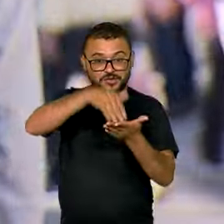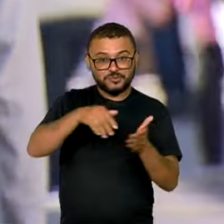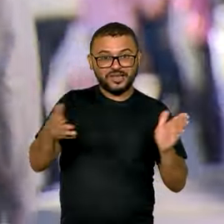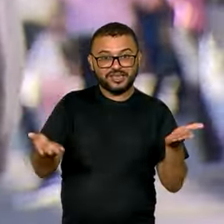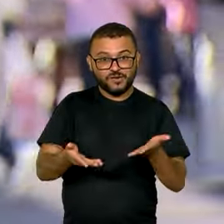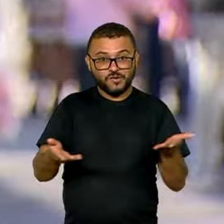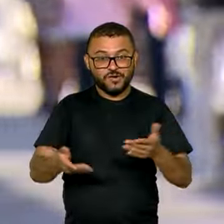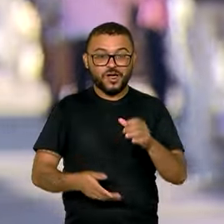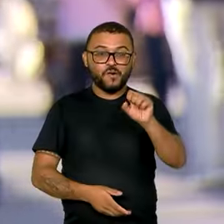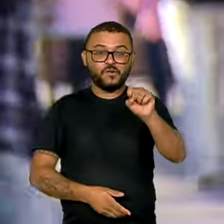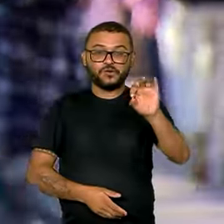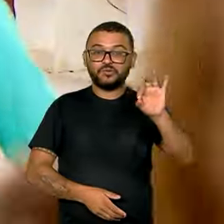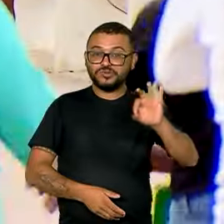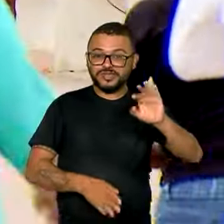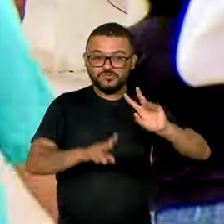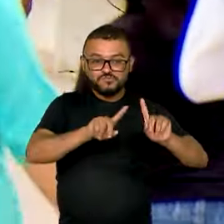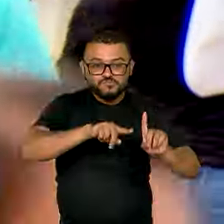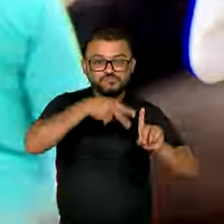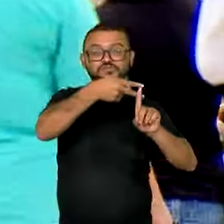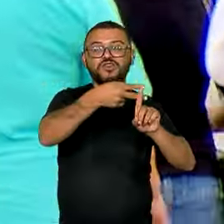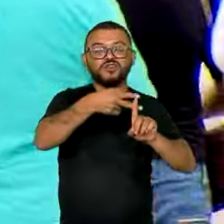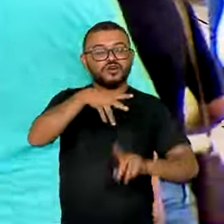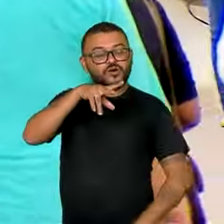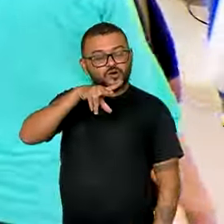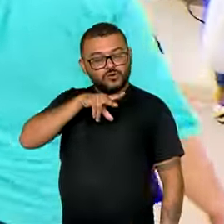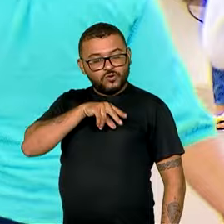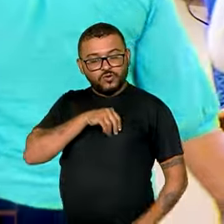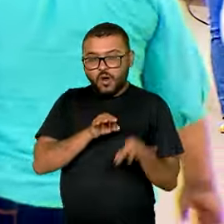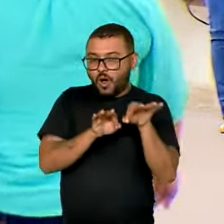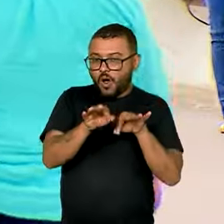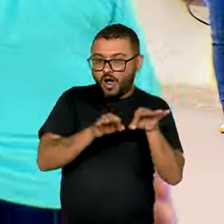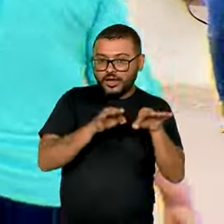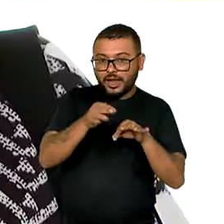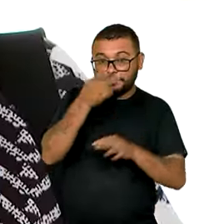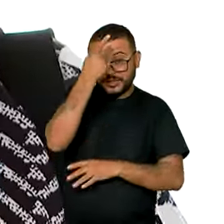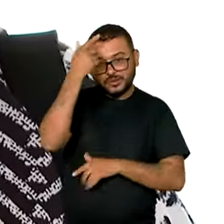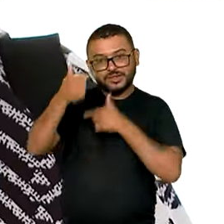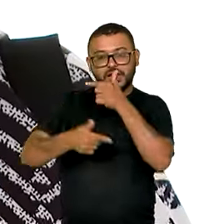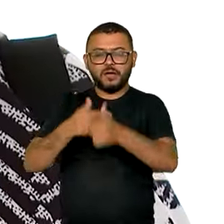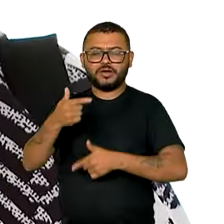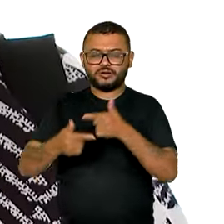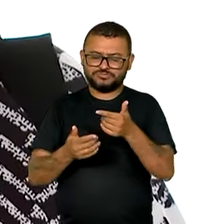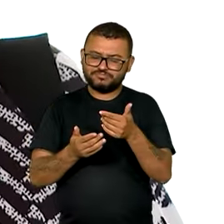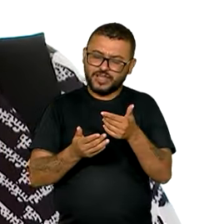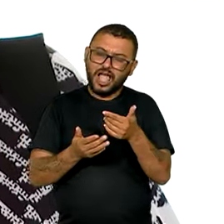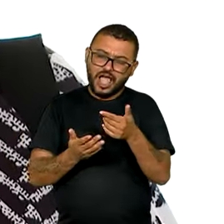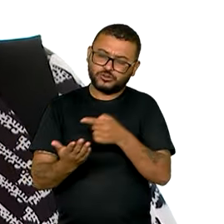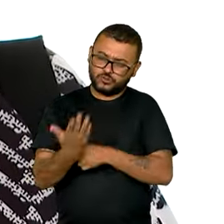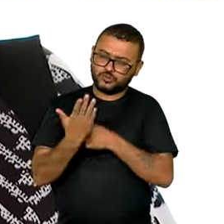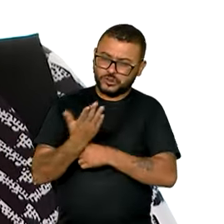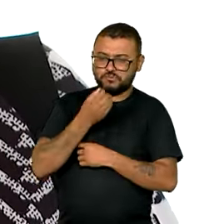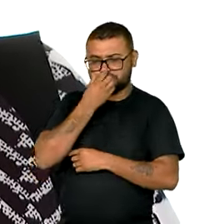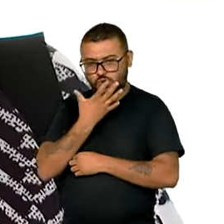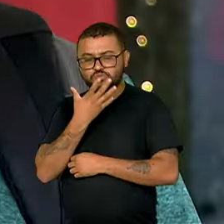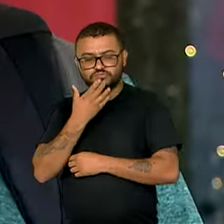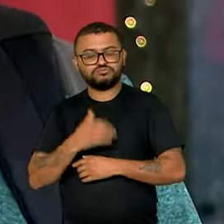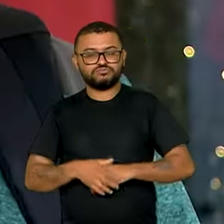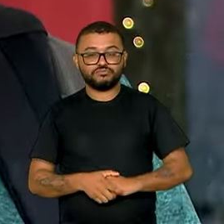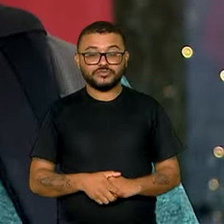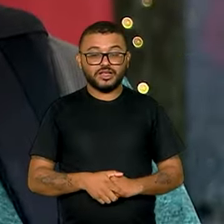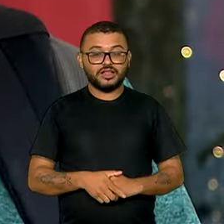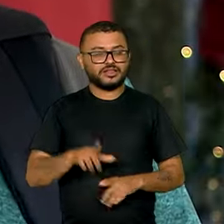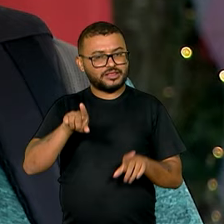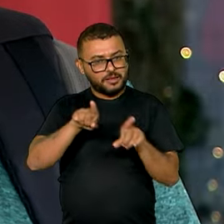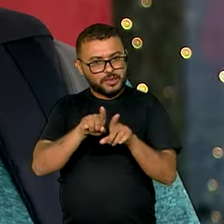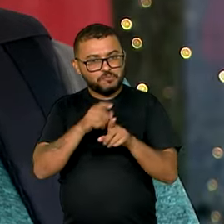aumenta quase 8%. Um alívio para o planejamento do trabalhador. Já é uma pequena ajuda, já ajuda um pouco. É